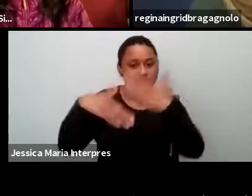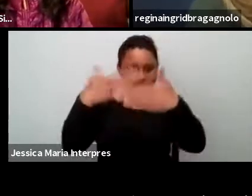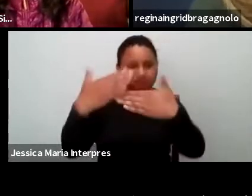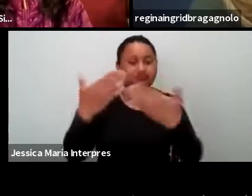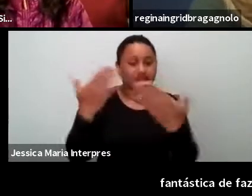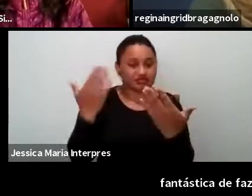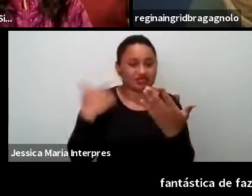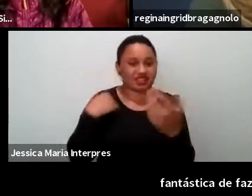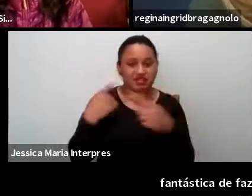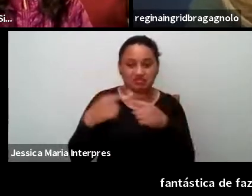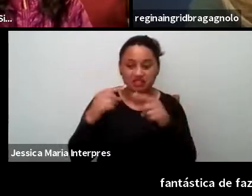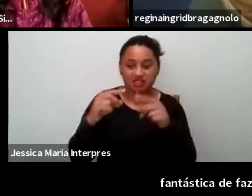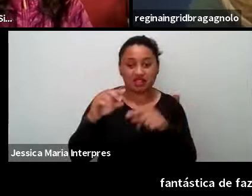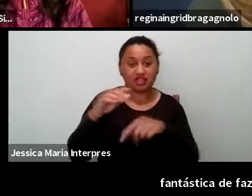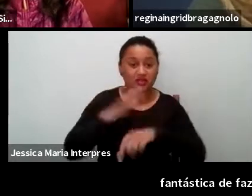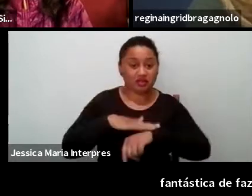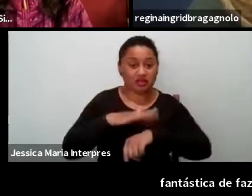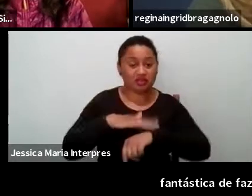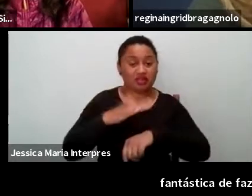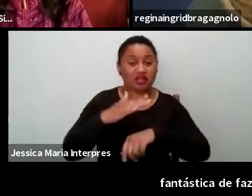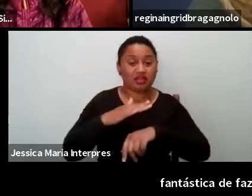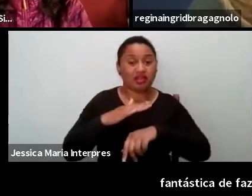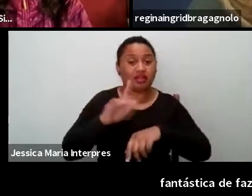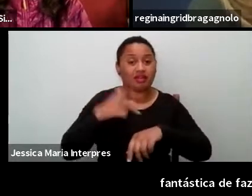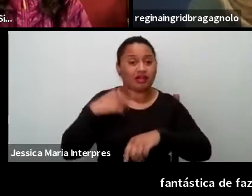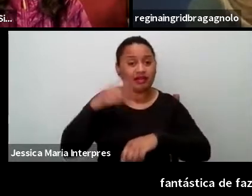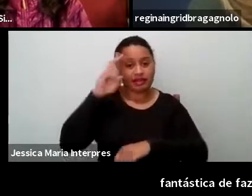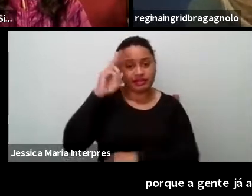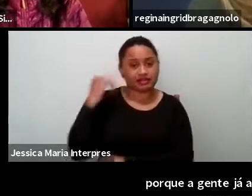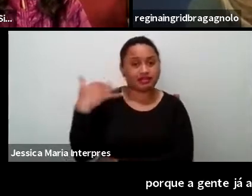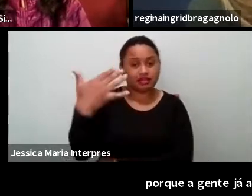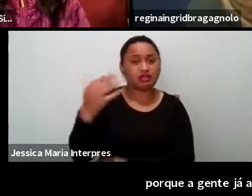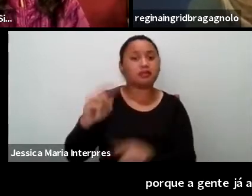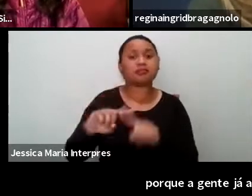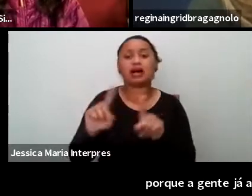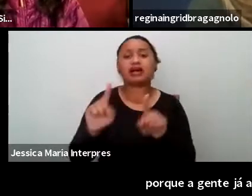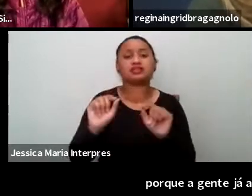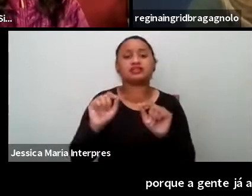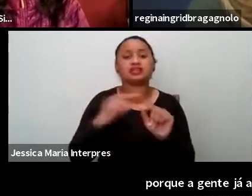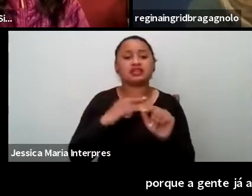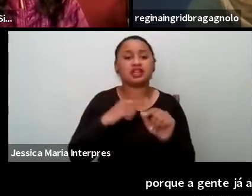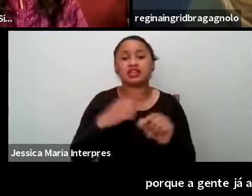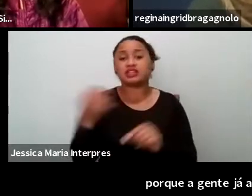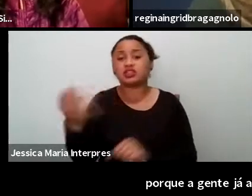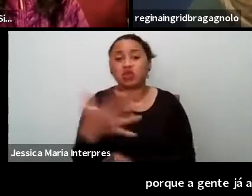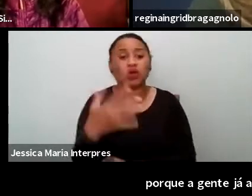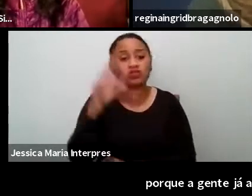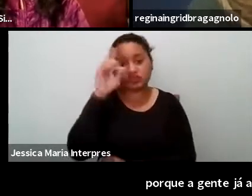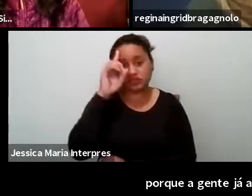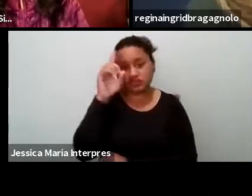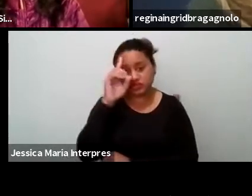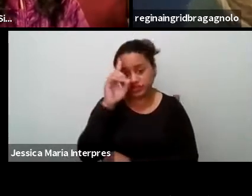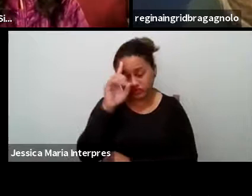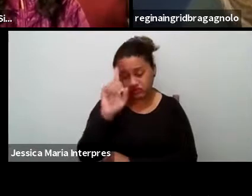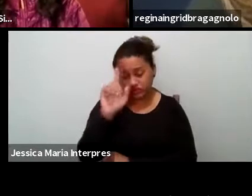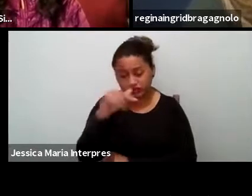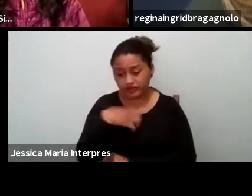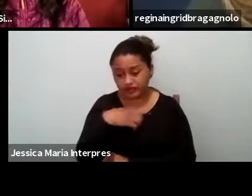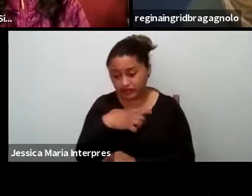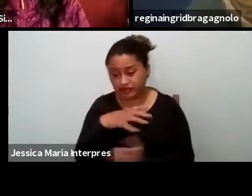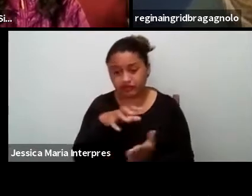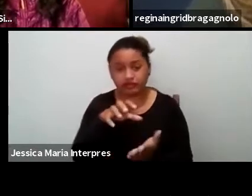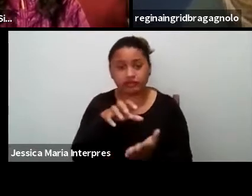O tempo é histórico. Mas o que que isso vai trazer nesse novo cotidiano pra todo o conjunto institucional local?